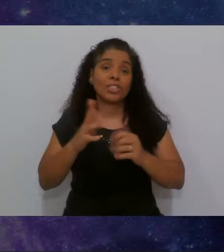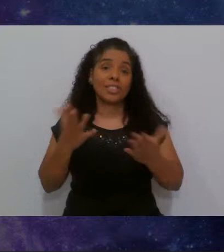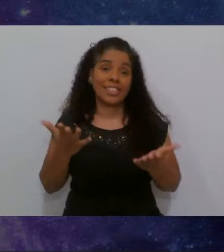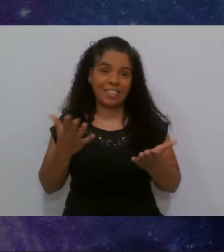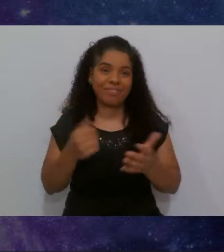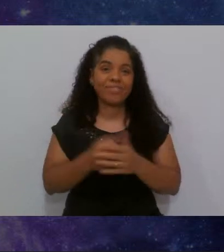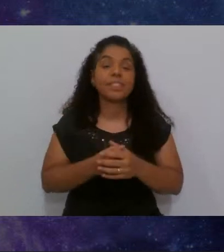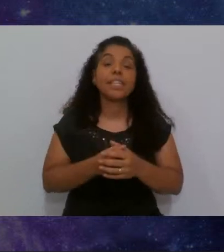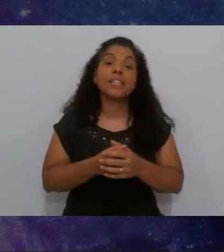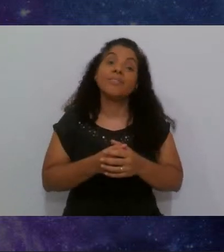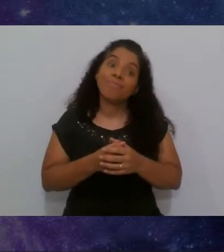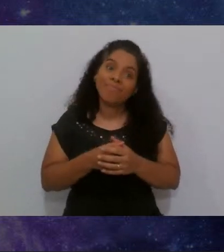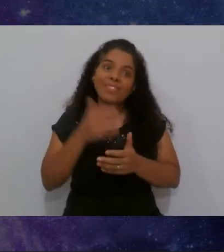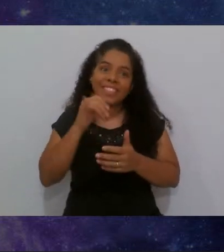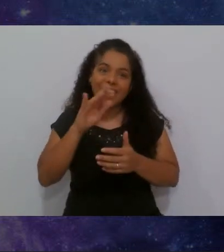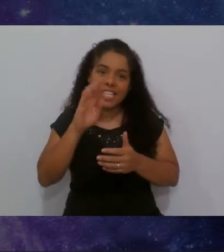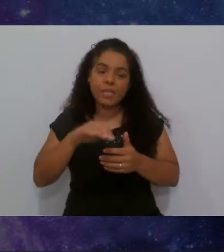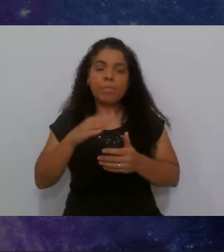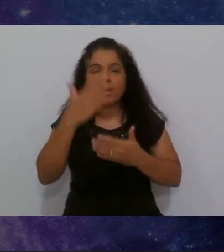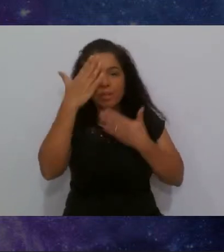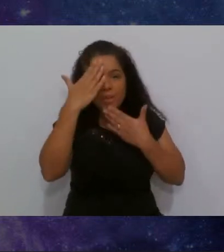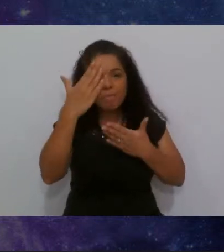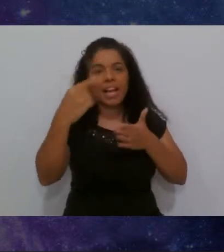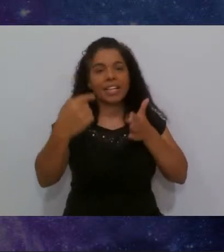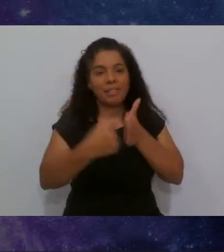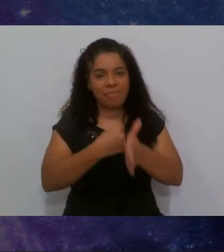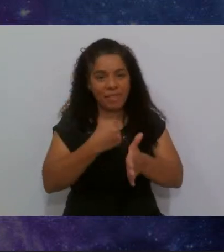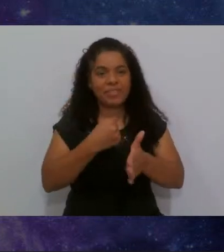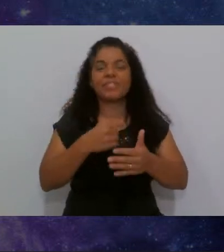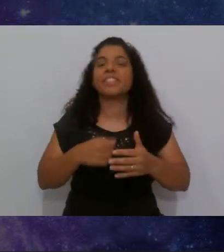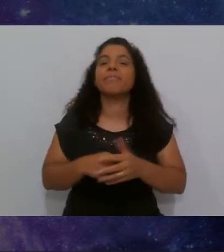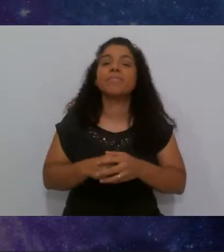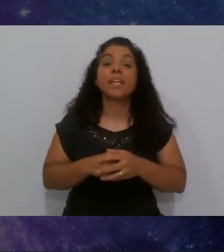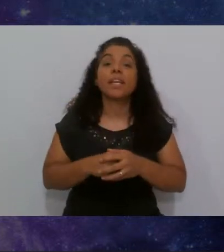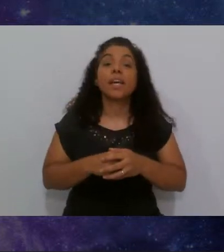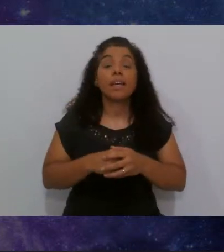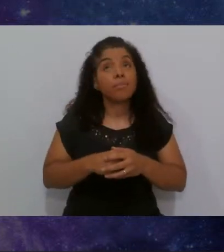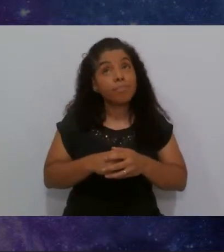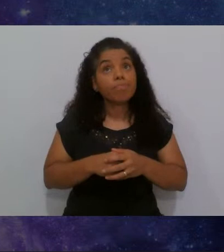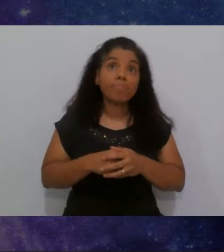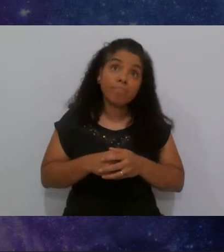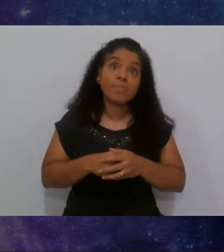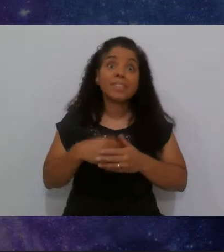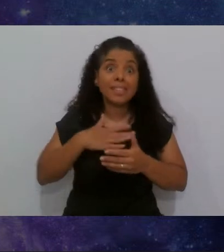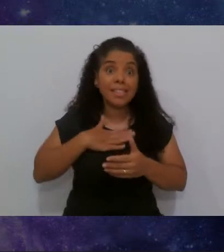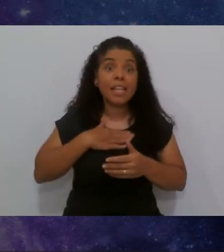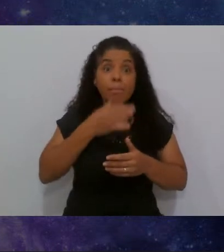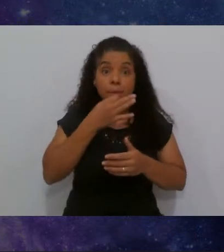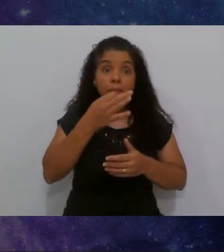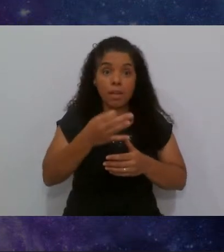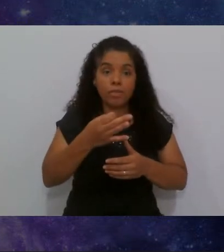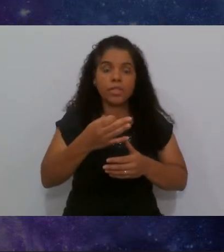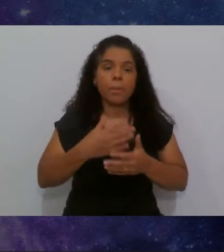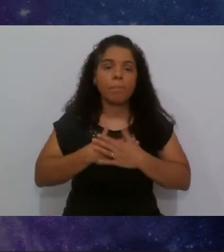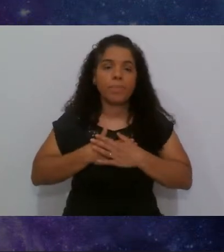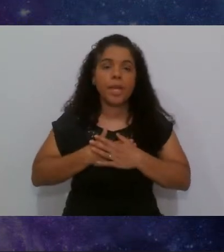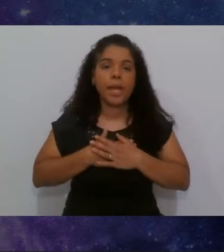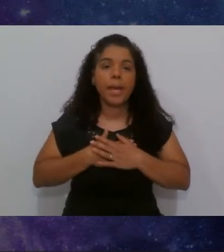Yasmin, obrigada pela pergunta, eu definiria, na minha visão, eu definiria